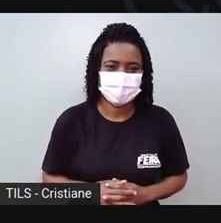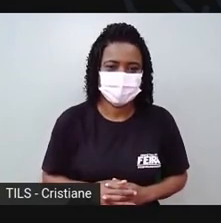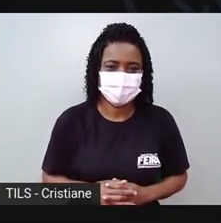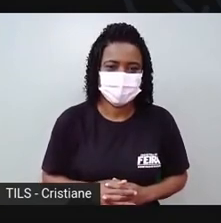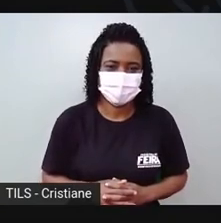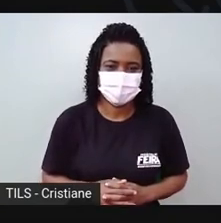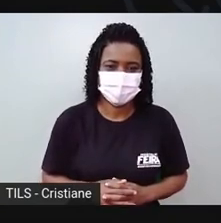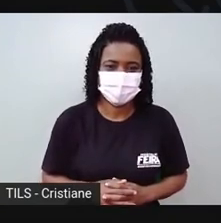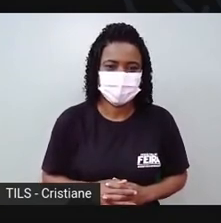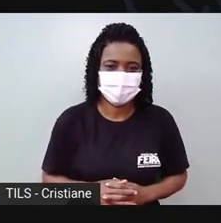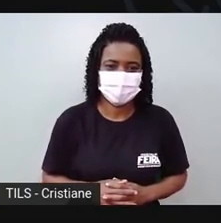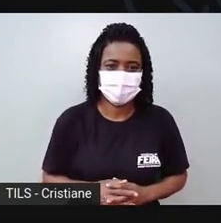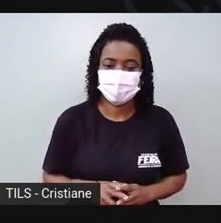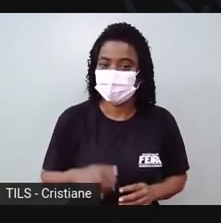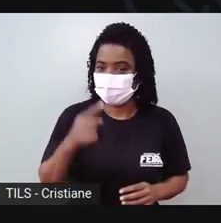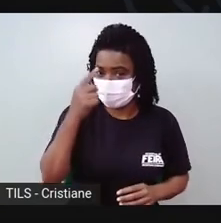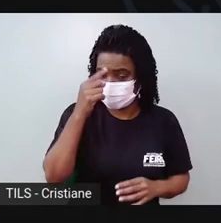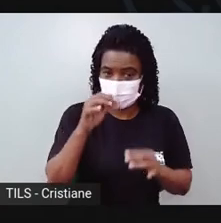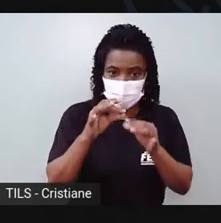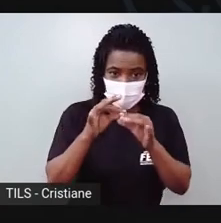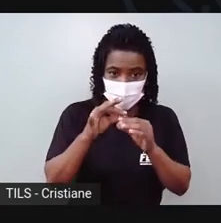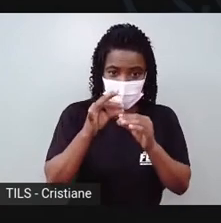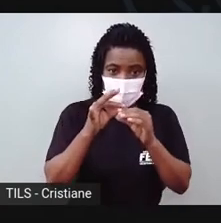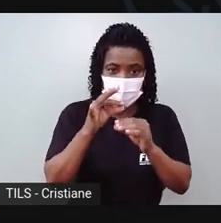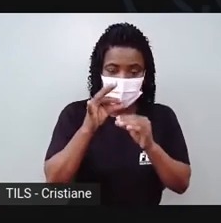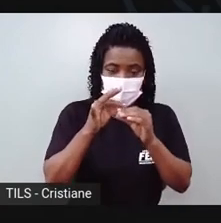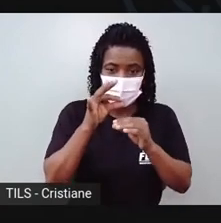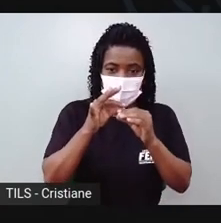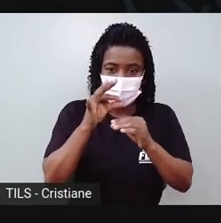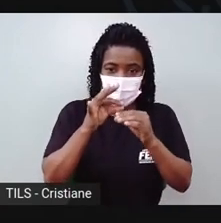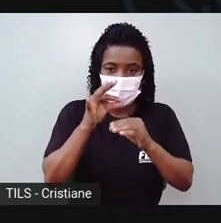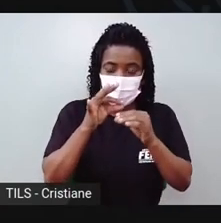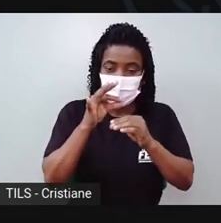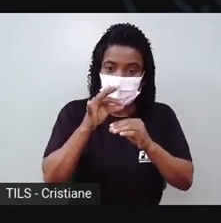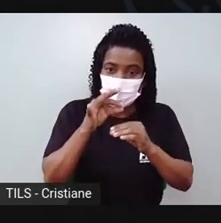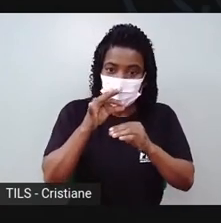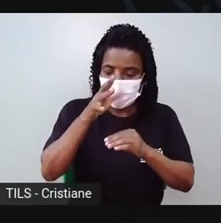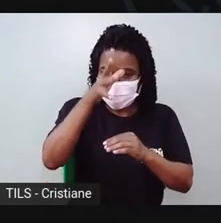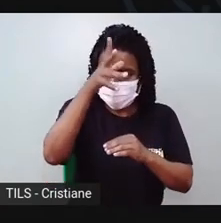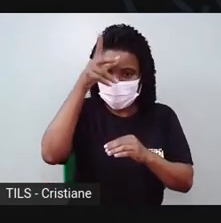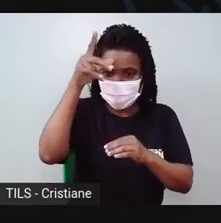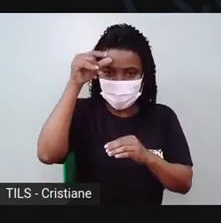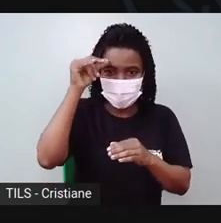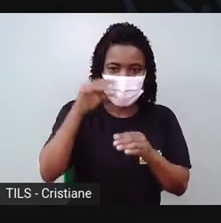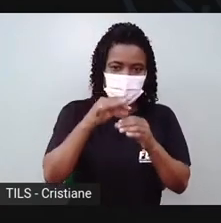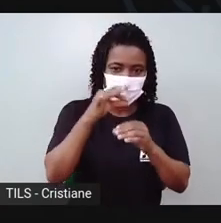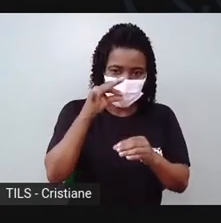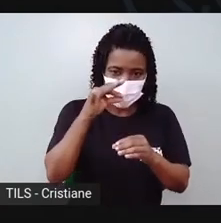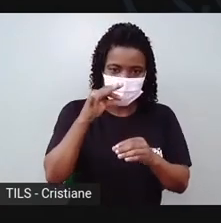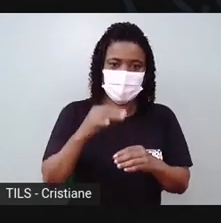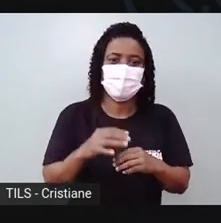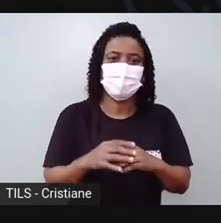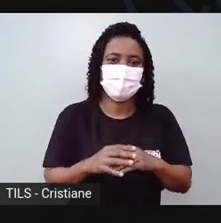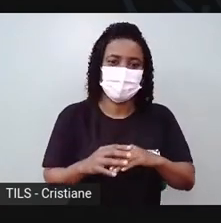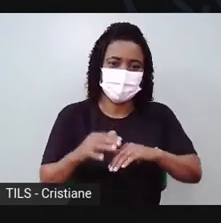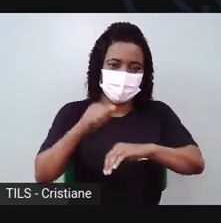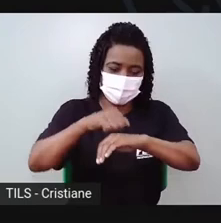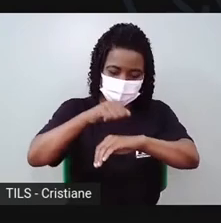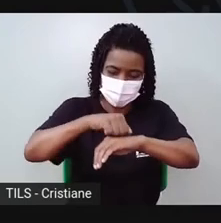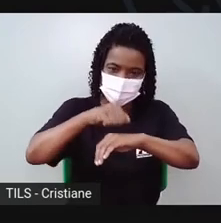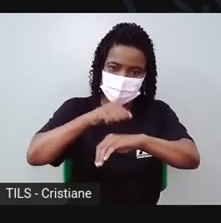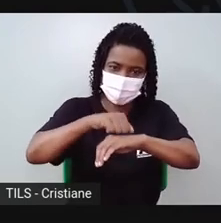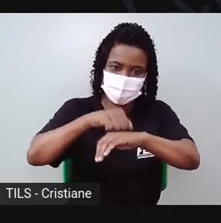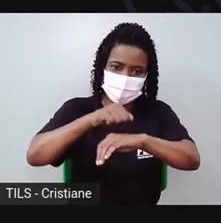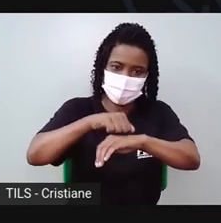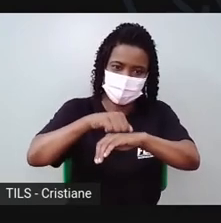pegar o canudo de sorvete ou de refrigerante e vai marcar aqueles